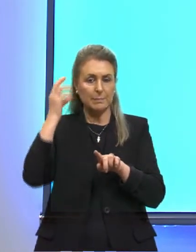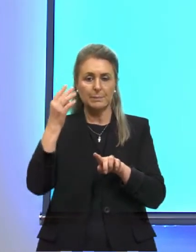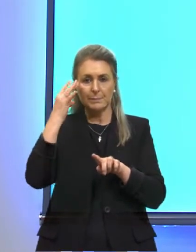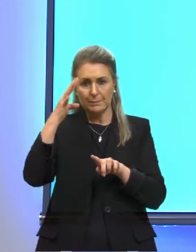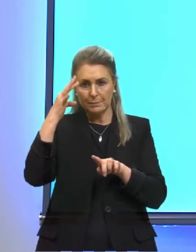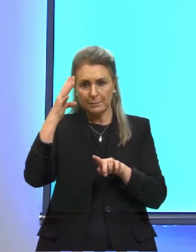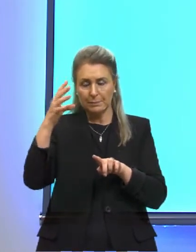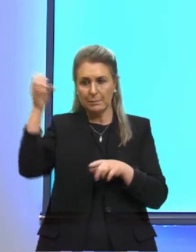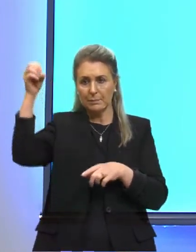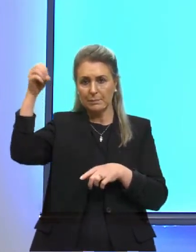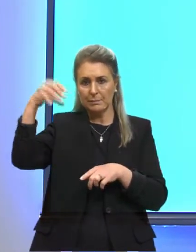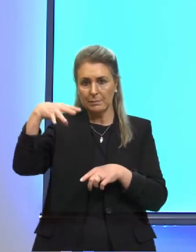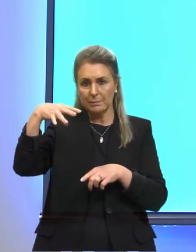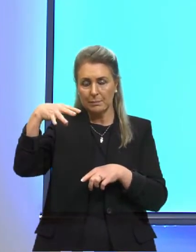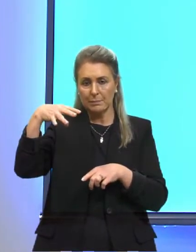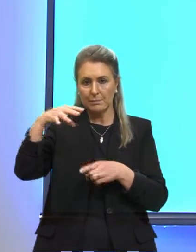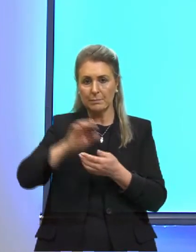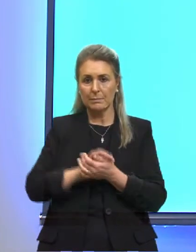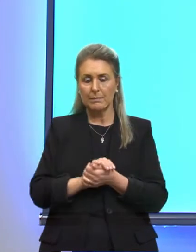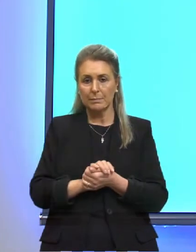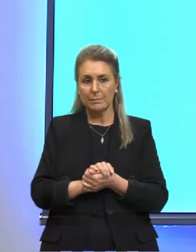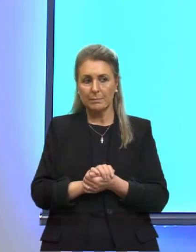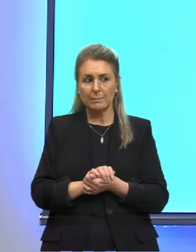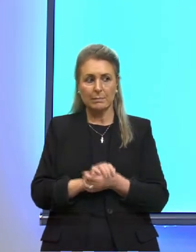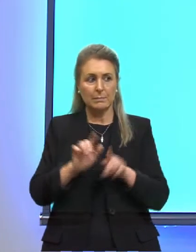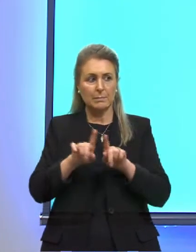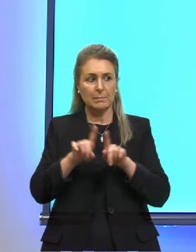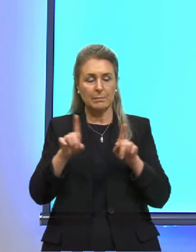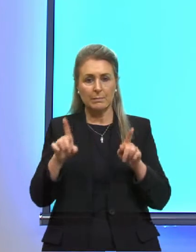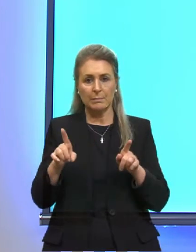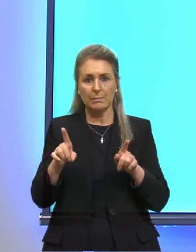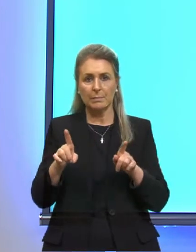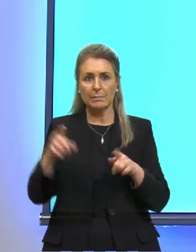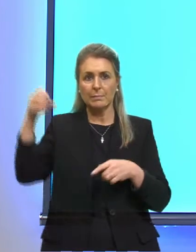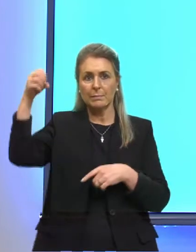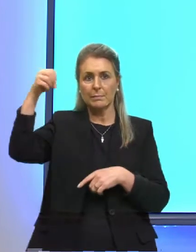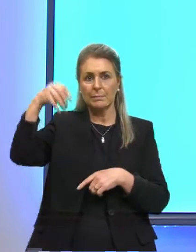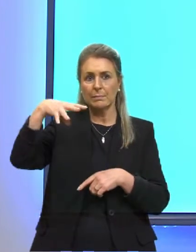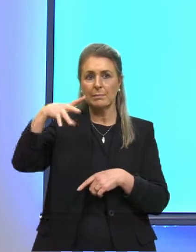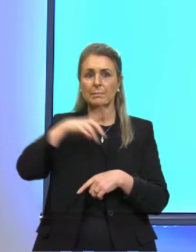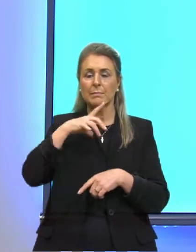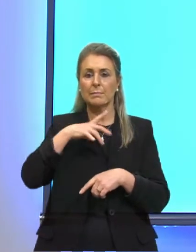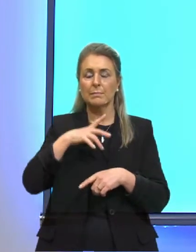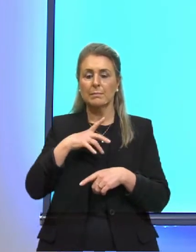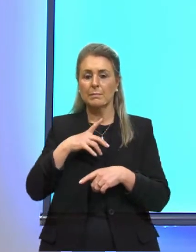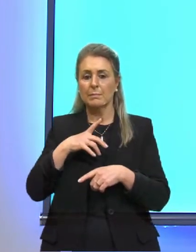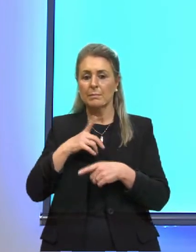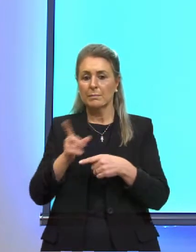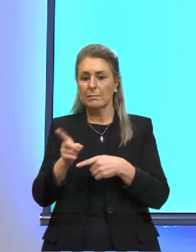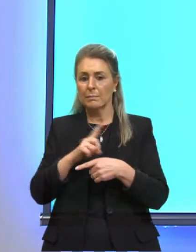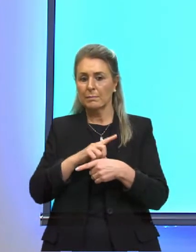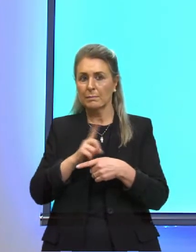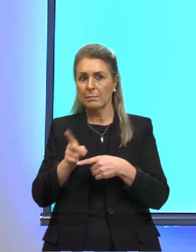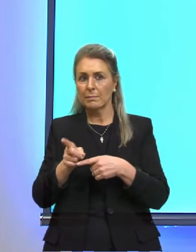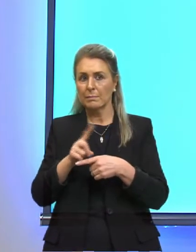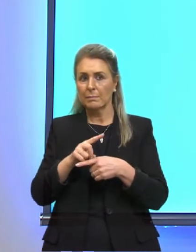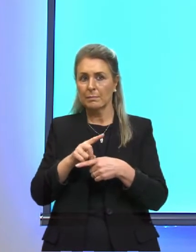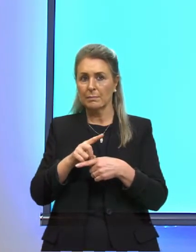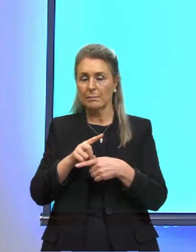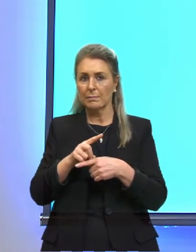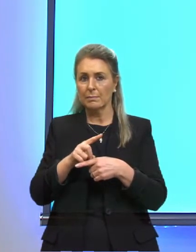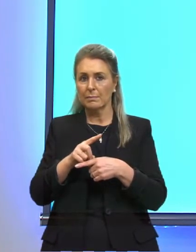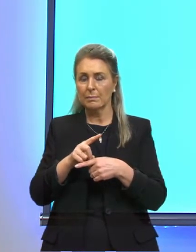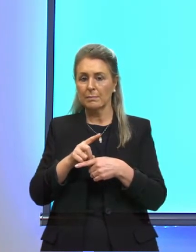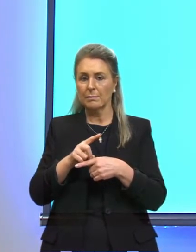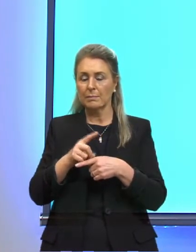que isso é luz e é luz, mas essa luz tem uma velocidade, certo? No